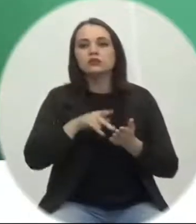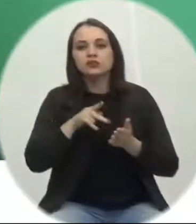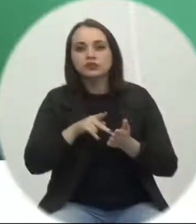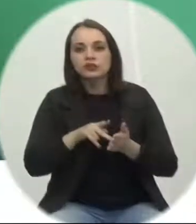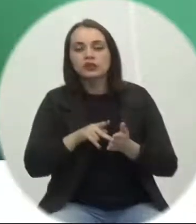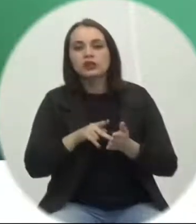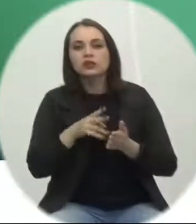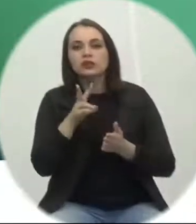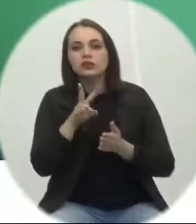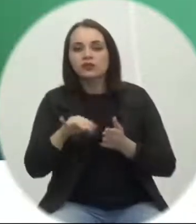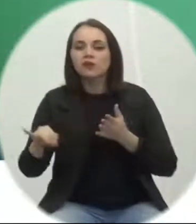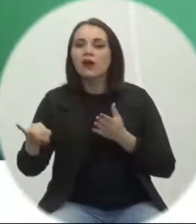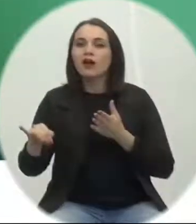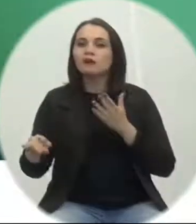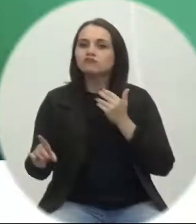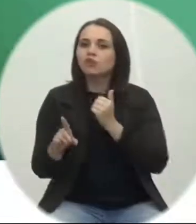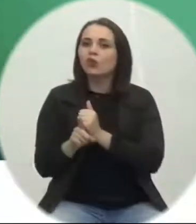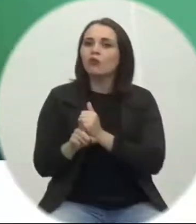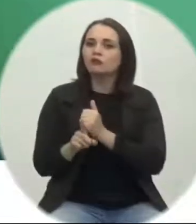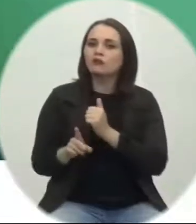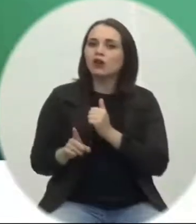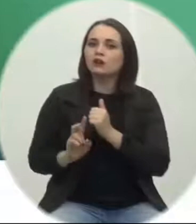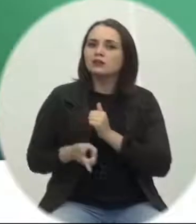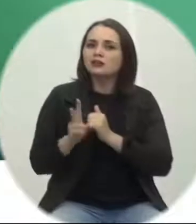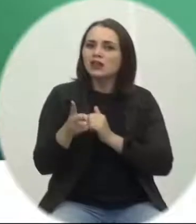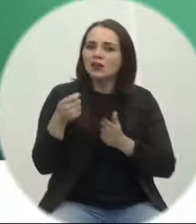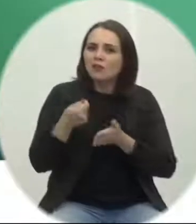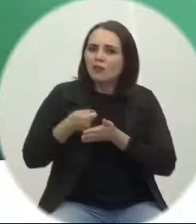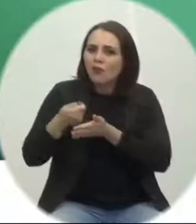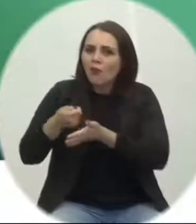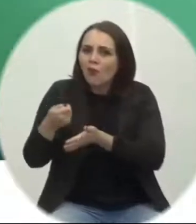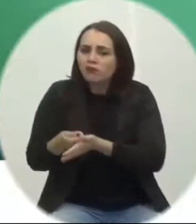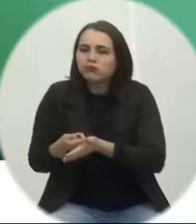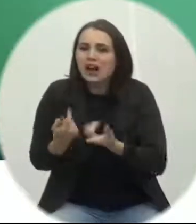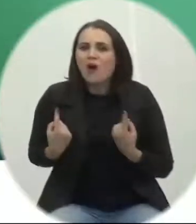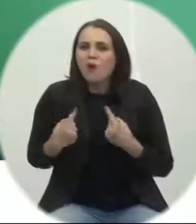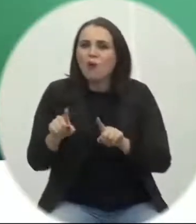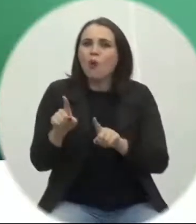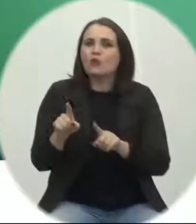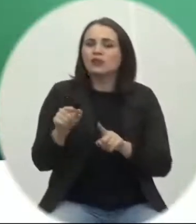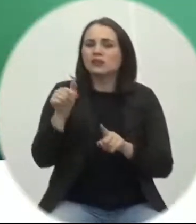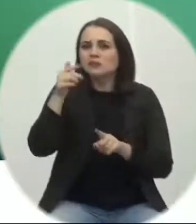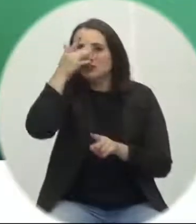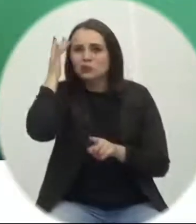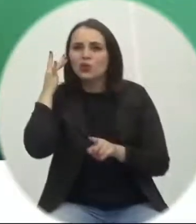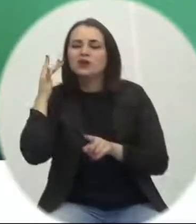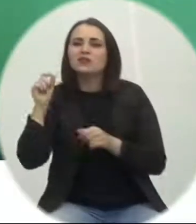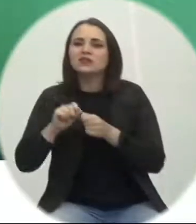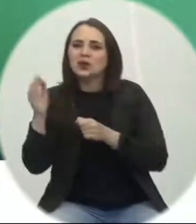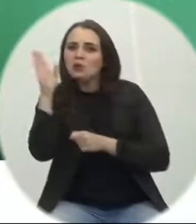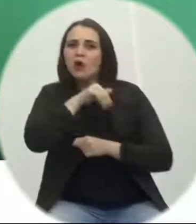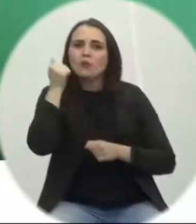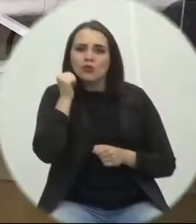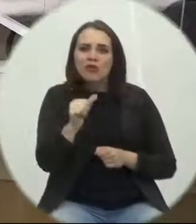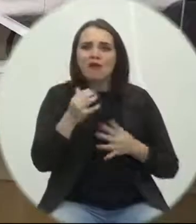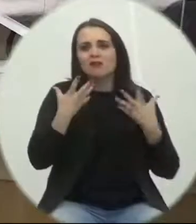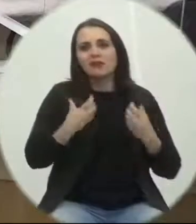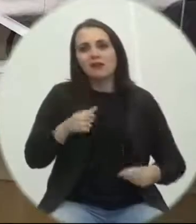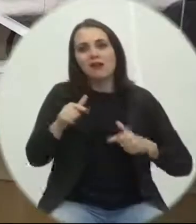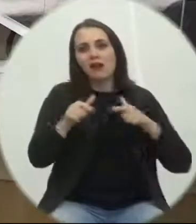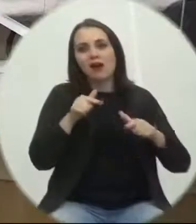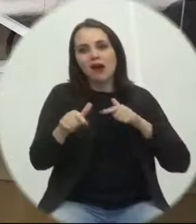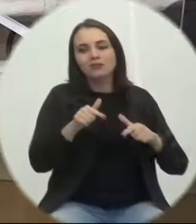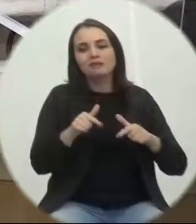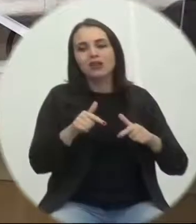encontro em combater autores de violência em cargos comissionados aqui do nosso município. O